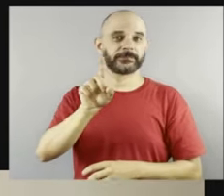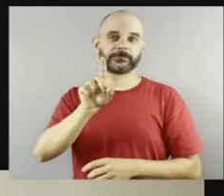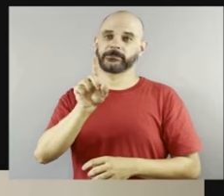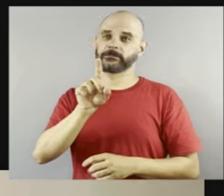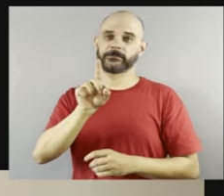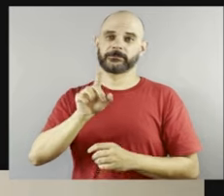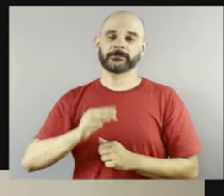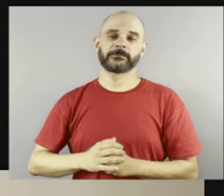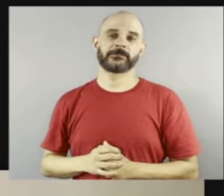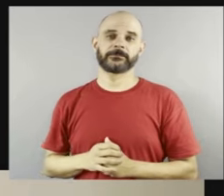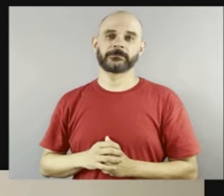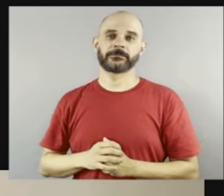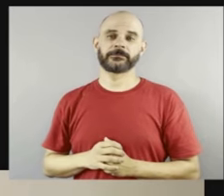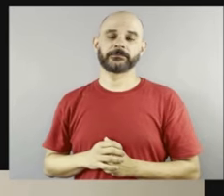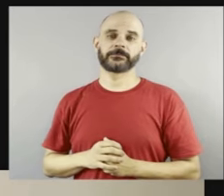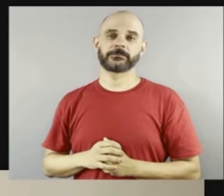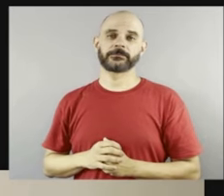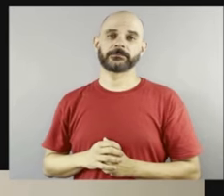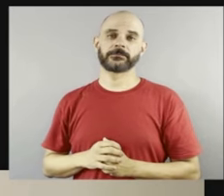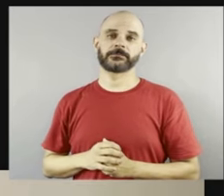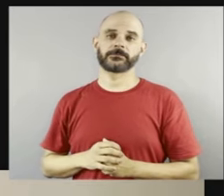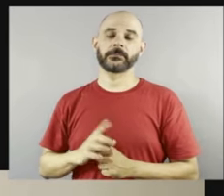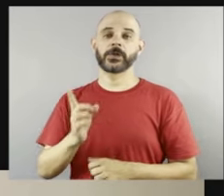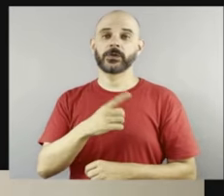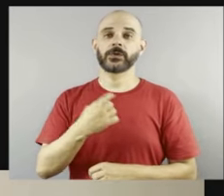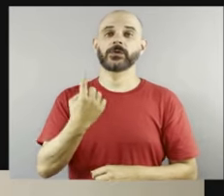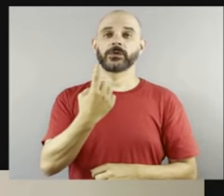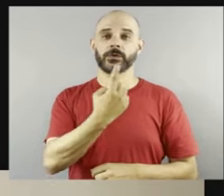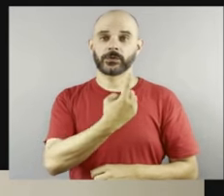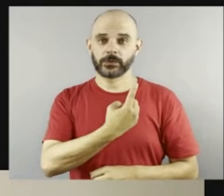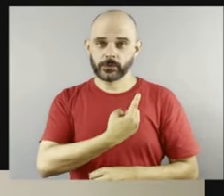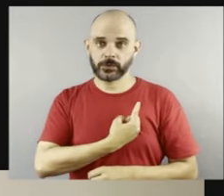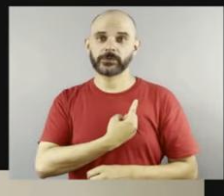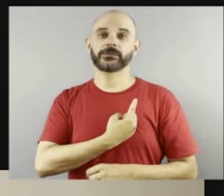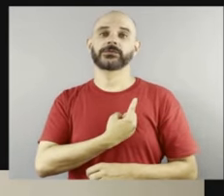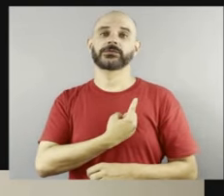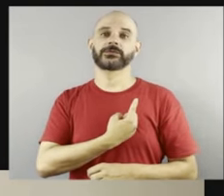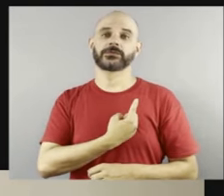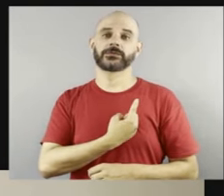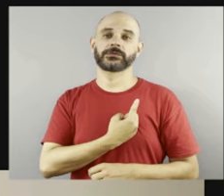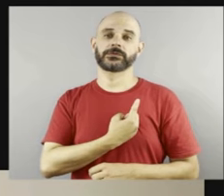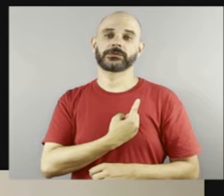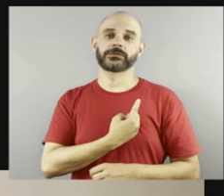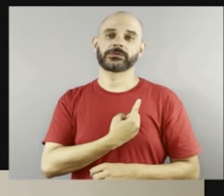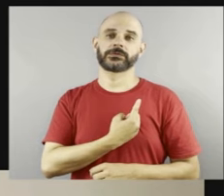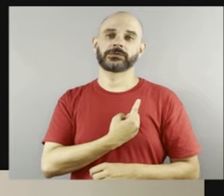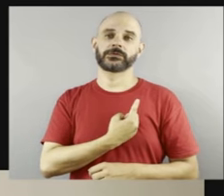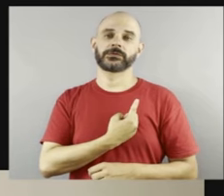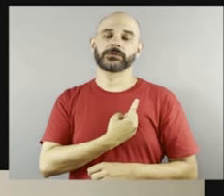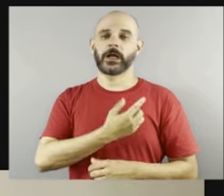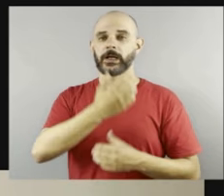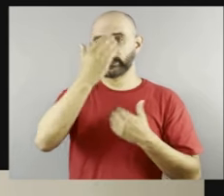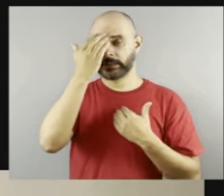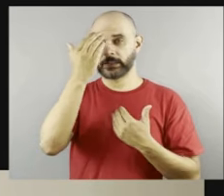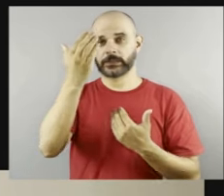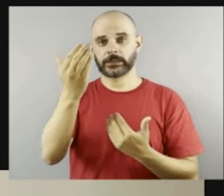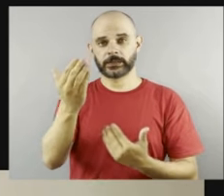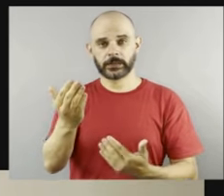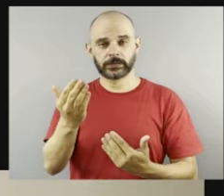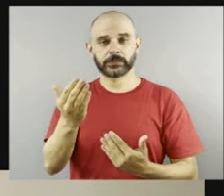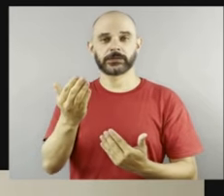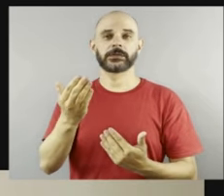E nós, assim, ficamos muito gratas, né? de saber que existem